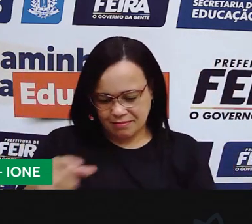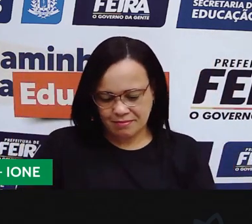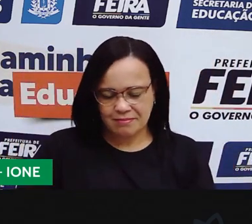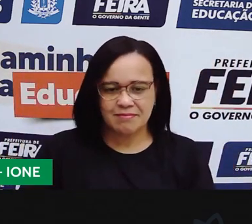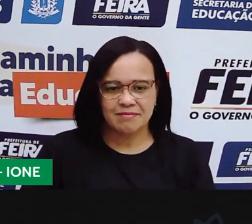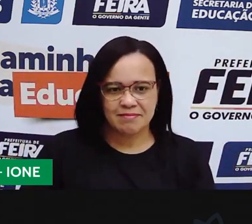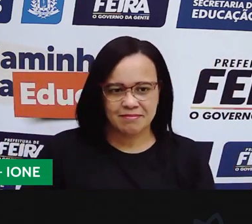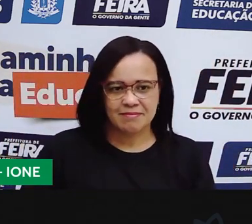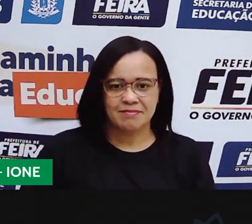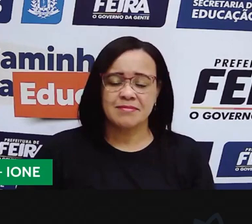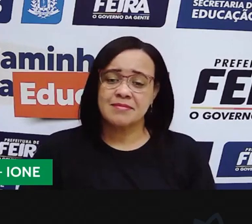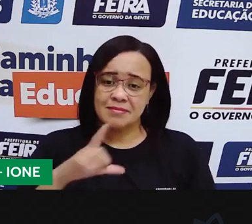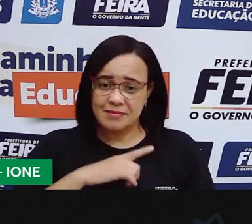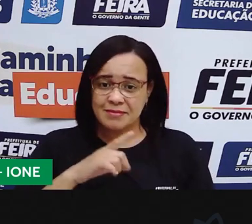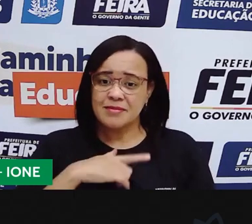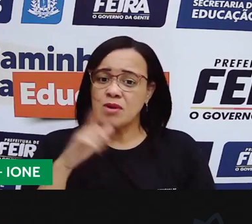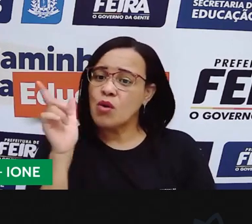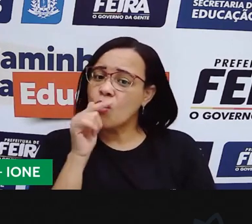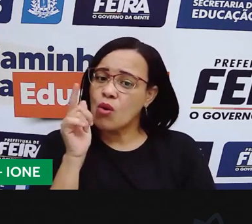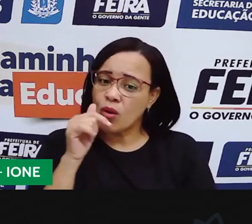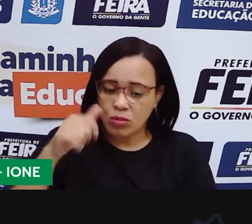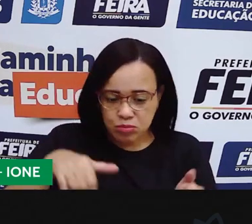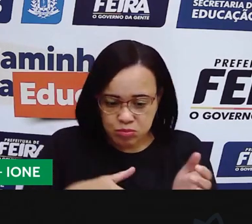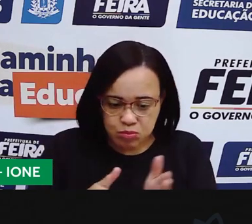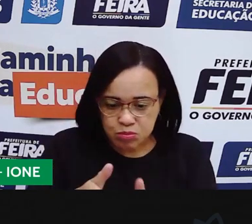Tem um rio que passa perto.